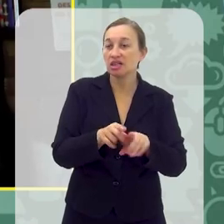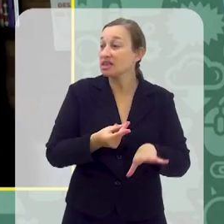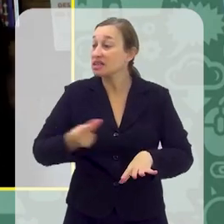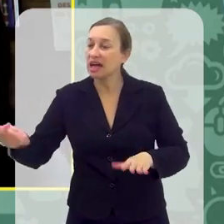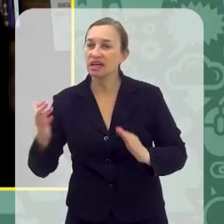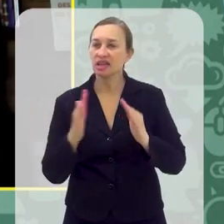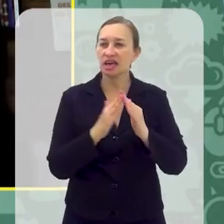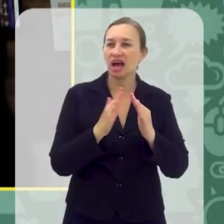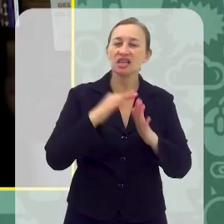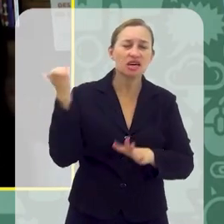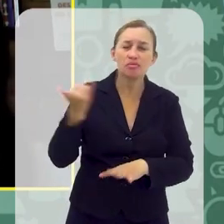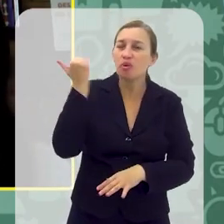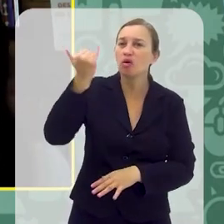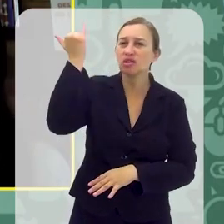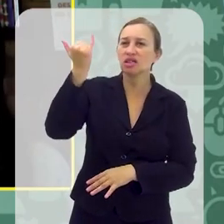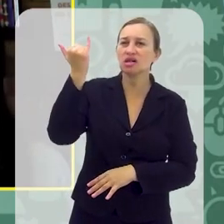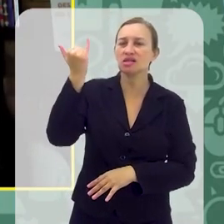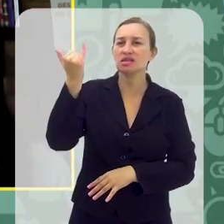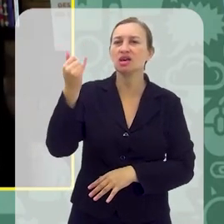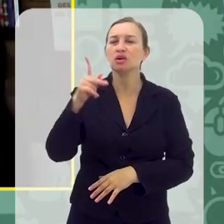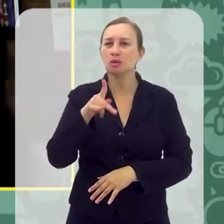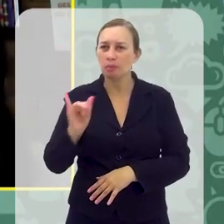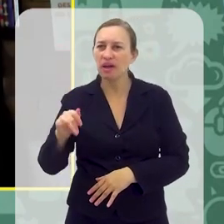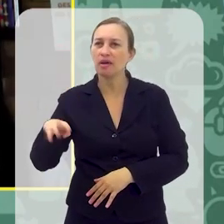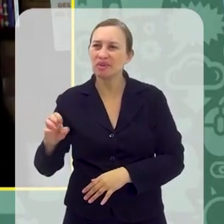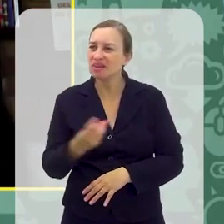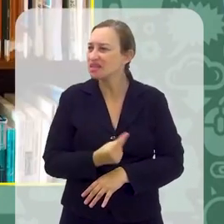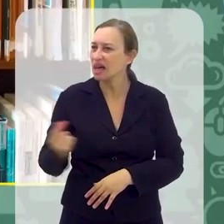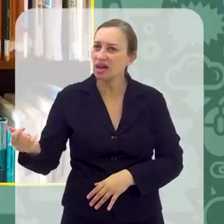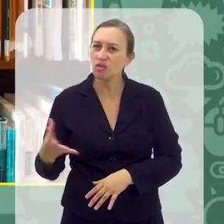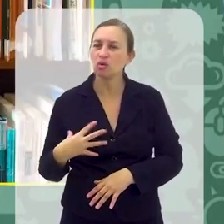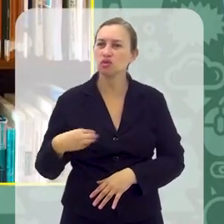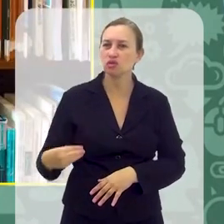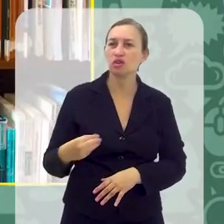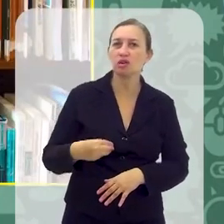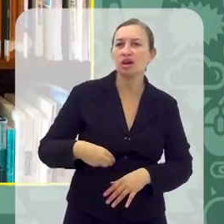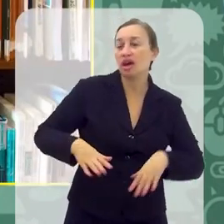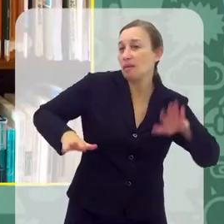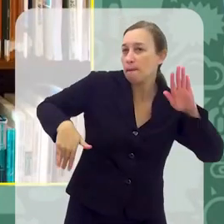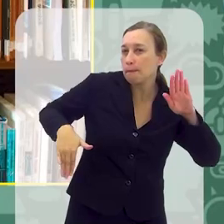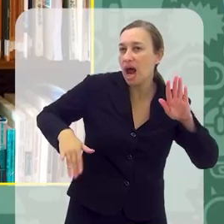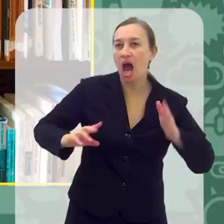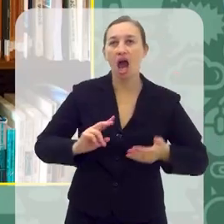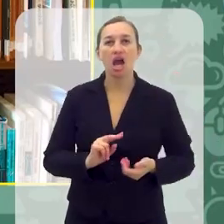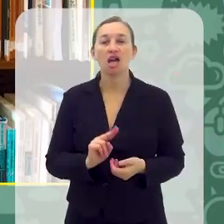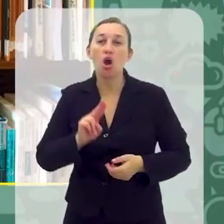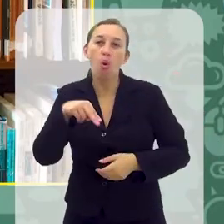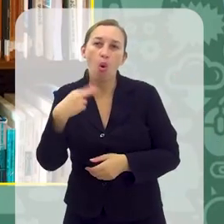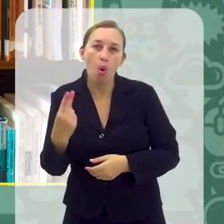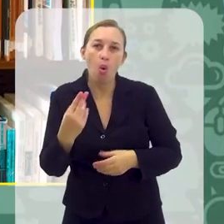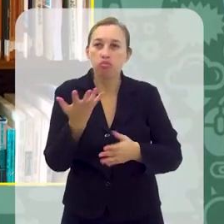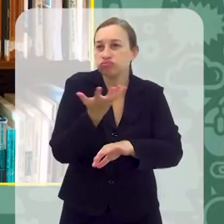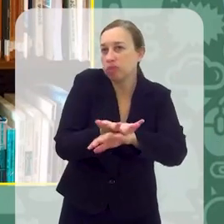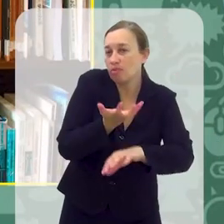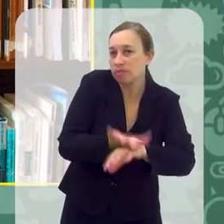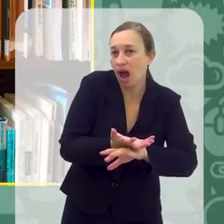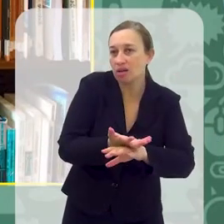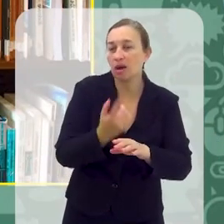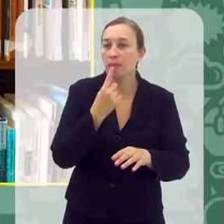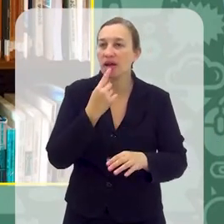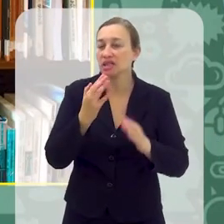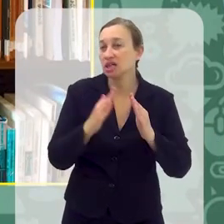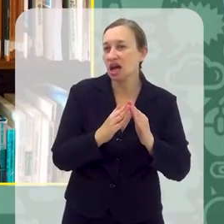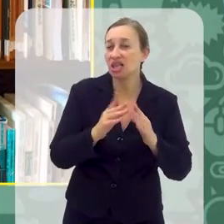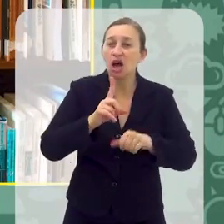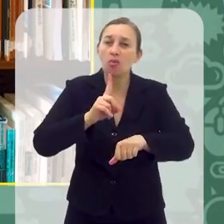importância, né, dos pais saírem com os filhos, né, acessarem para quem tem praia, né, ou quem tem uma praça perto